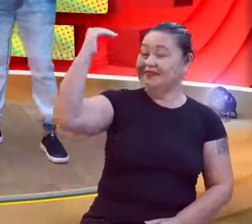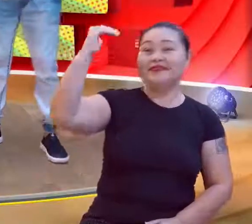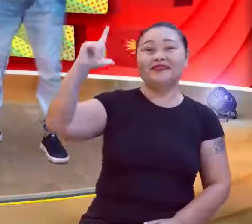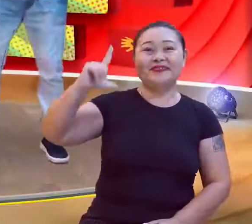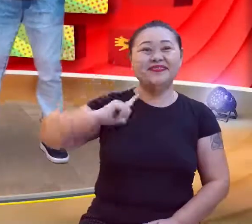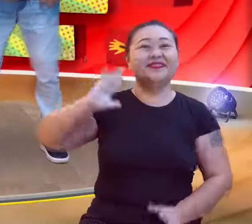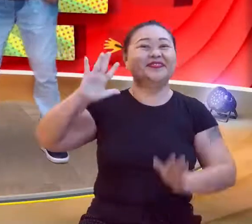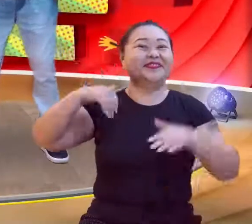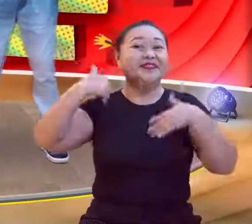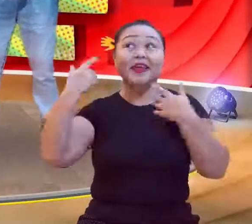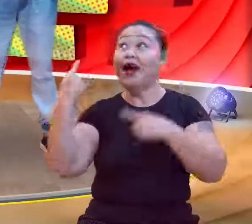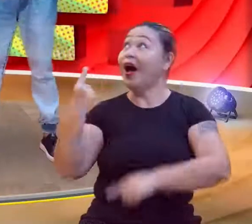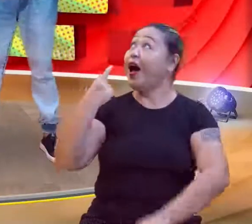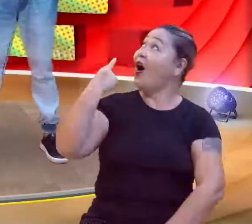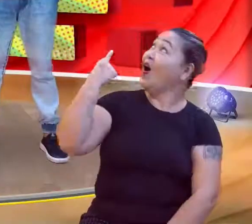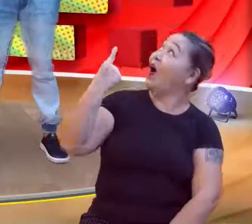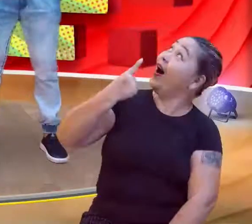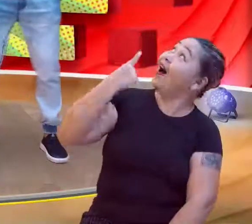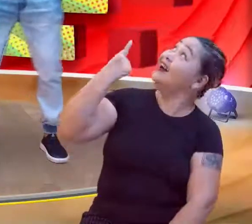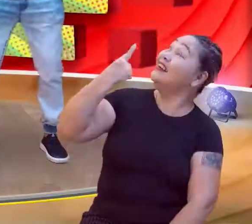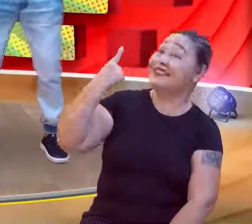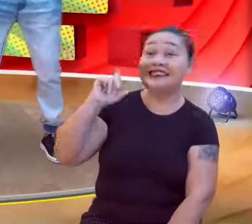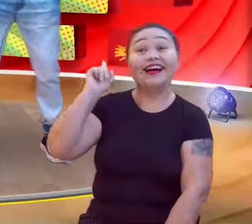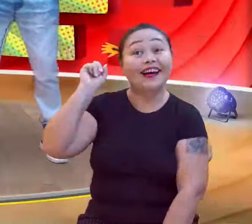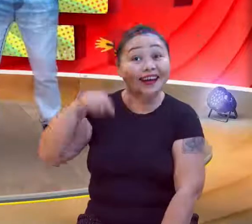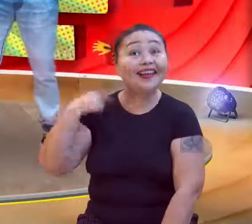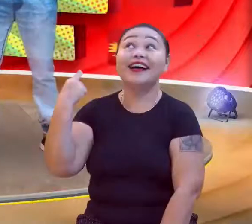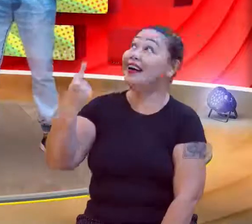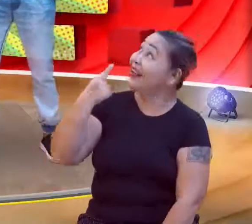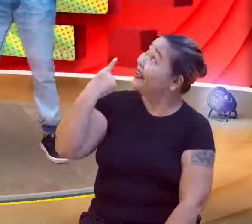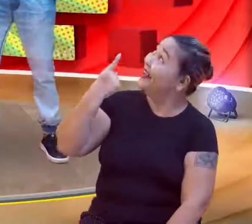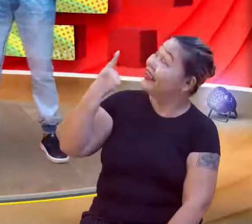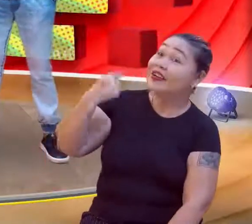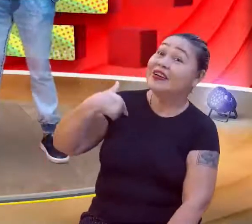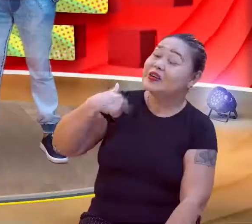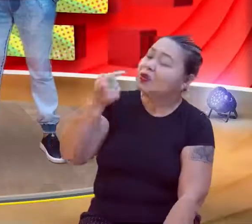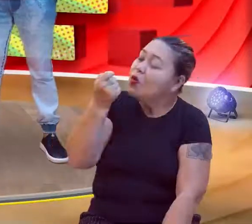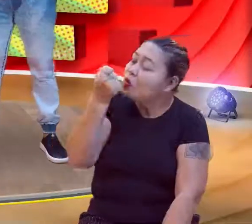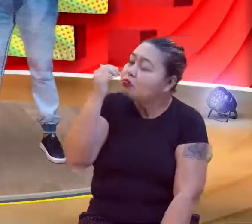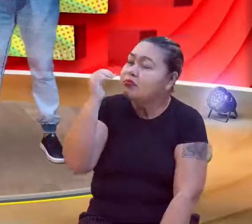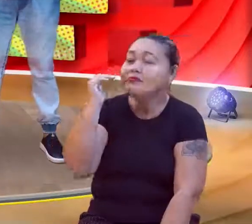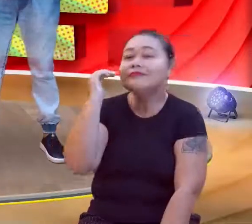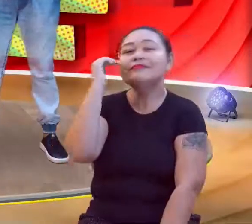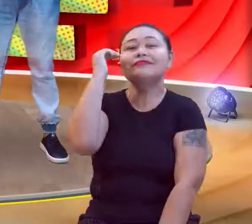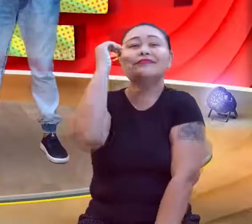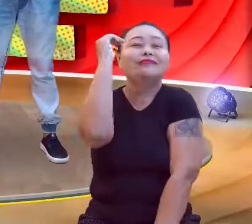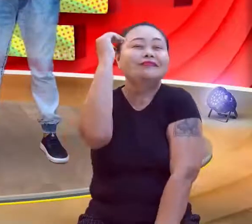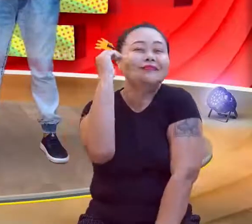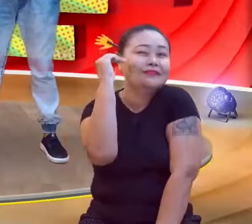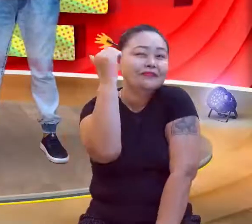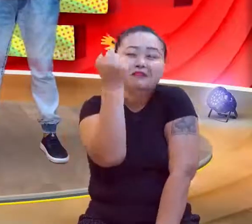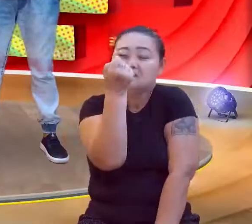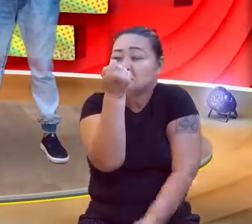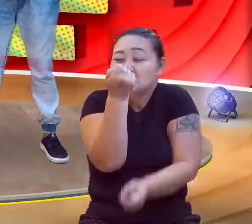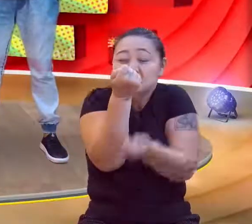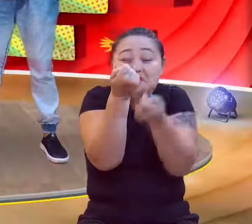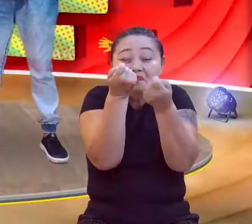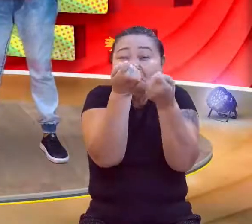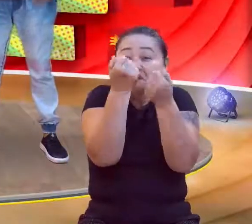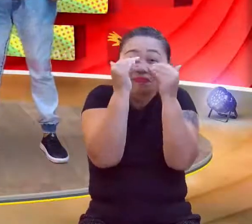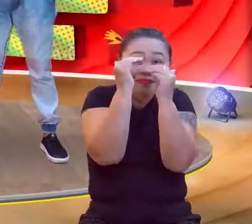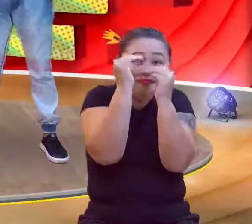alta, né, gente? Não, ela é alta. Eu só sou um pouquinho mais alto que ela. Coisas mínimas, assim, sabe?